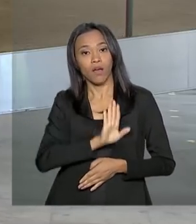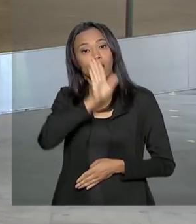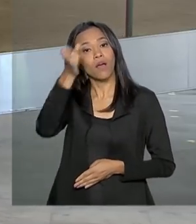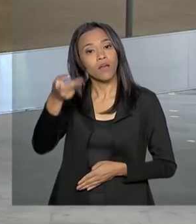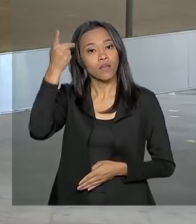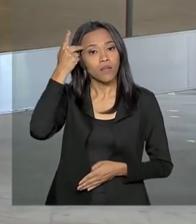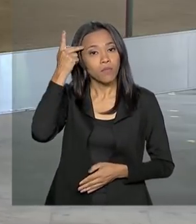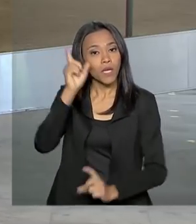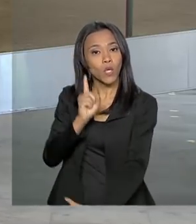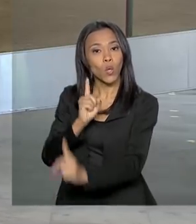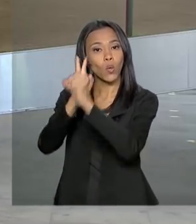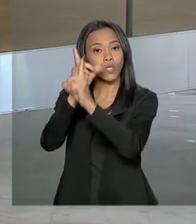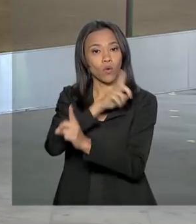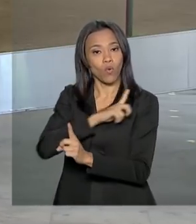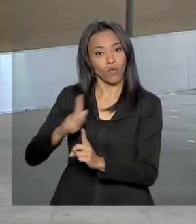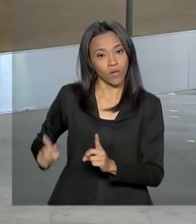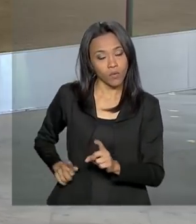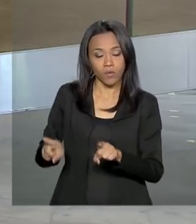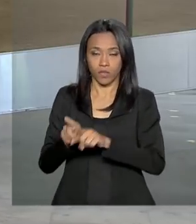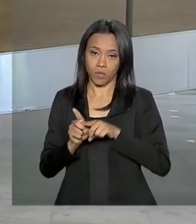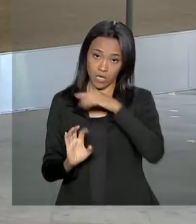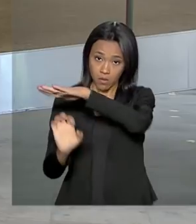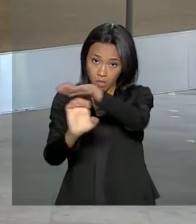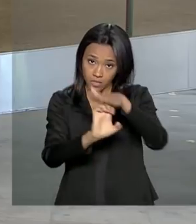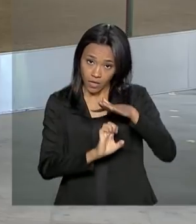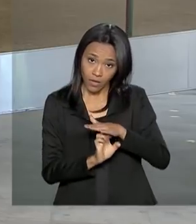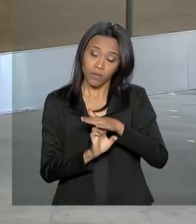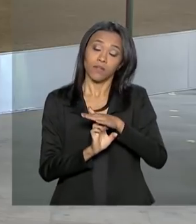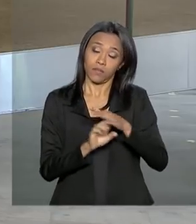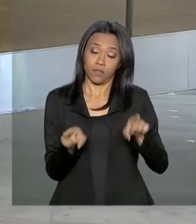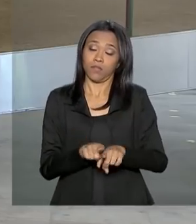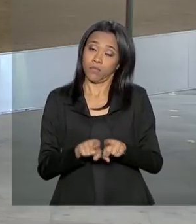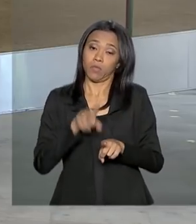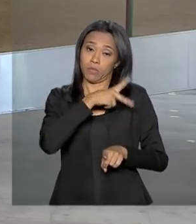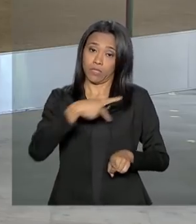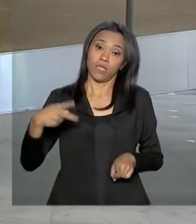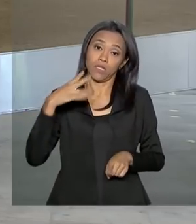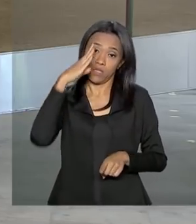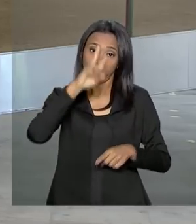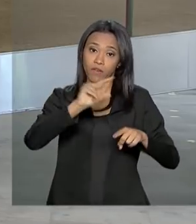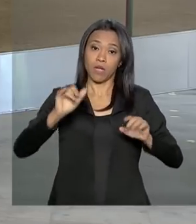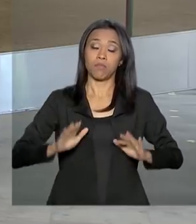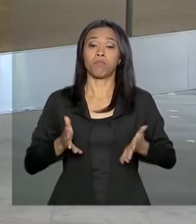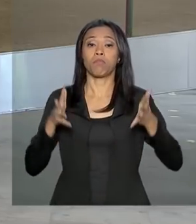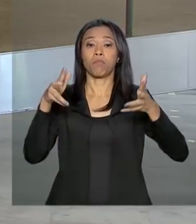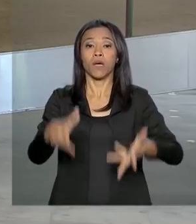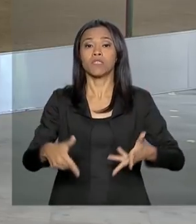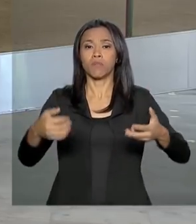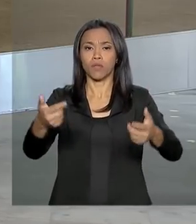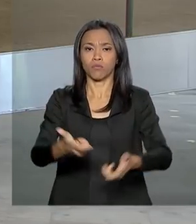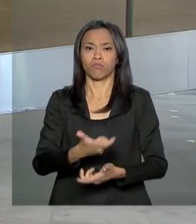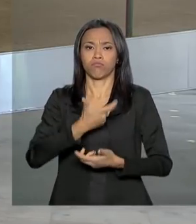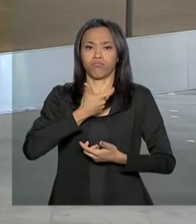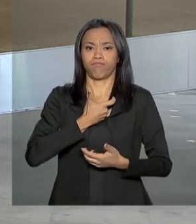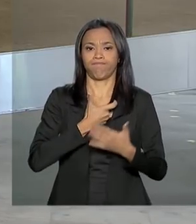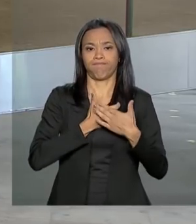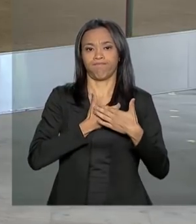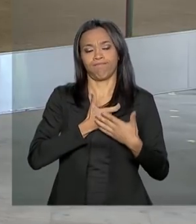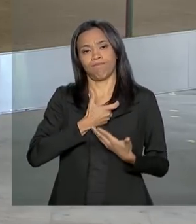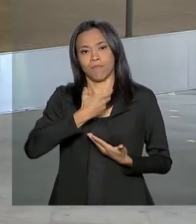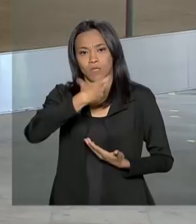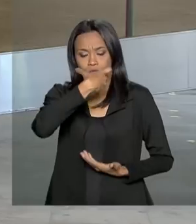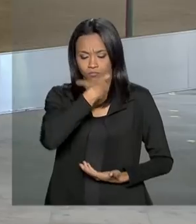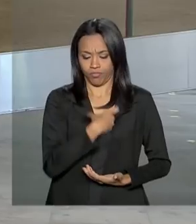paulista e com empresários. O presidente também vai participar da entrega da Ordem do Mérito Industrial na Federação das